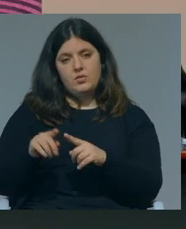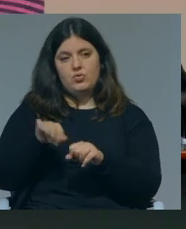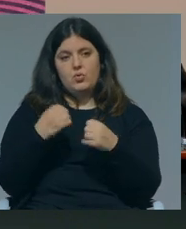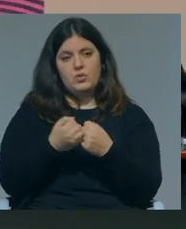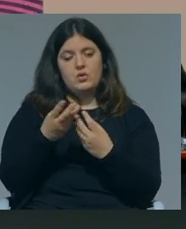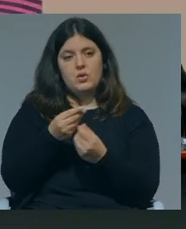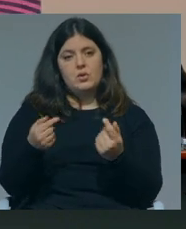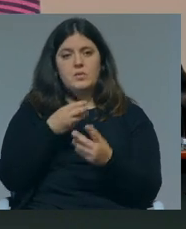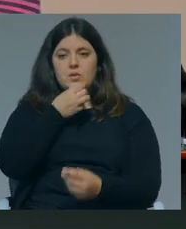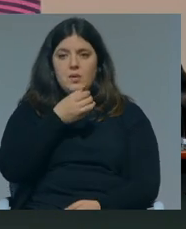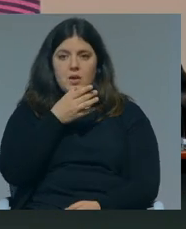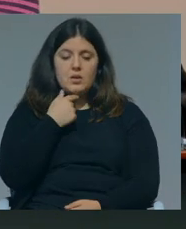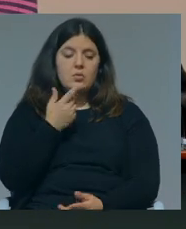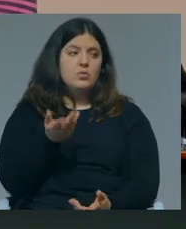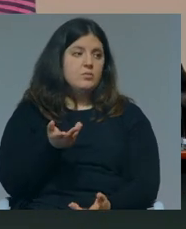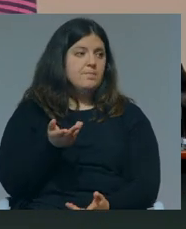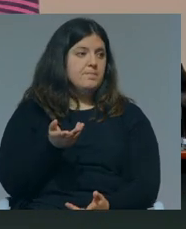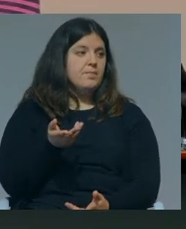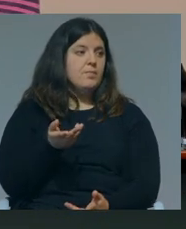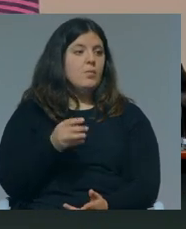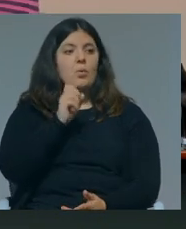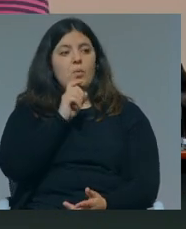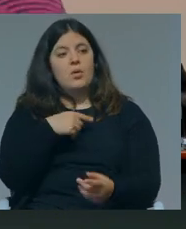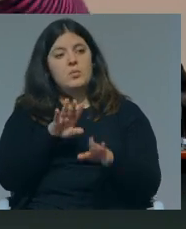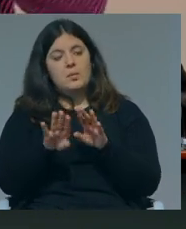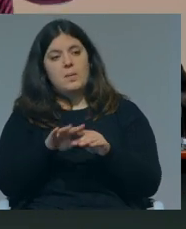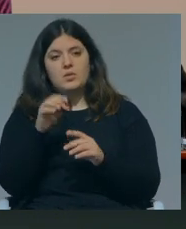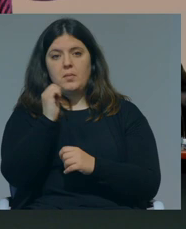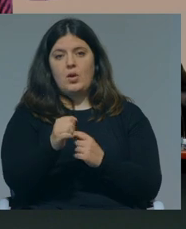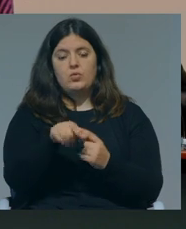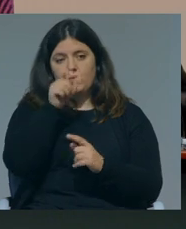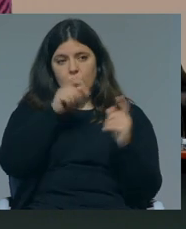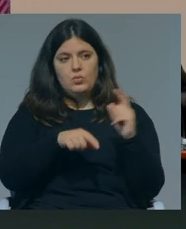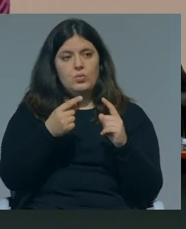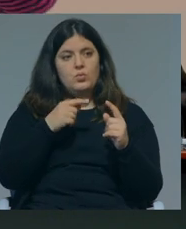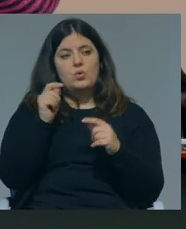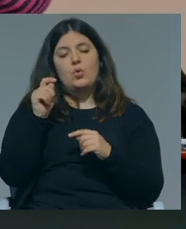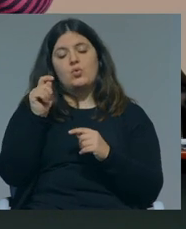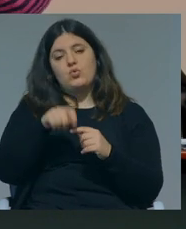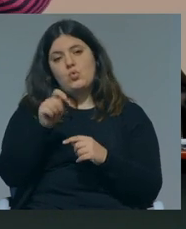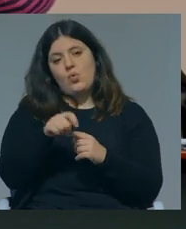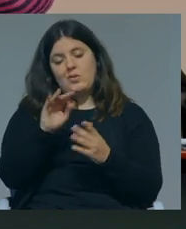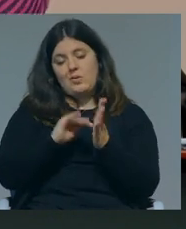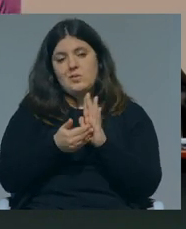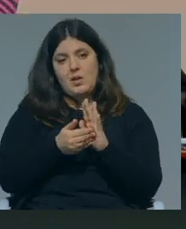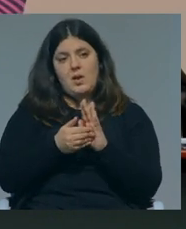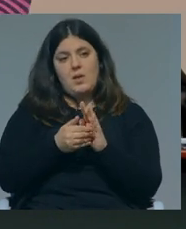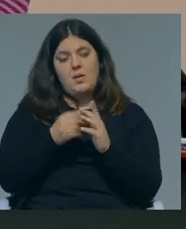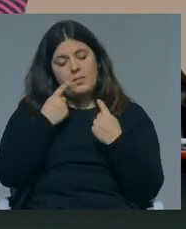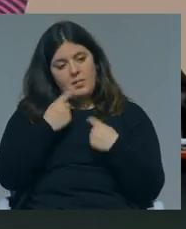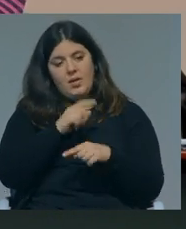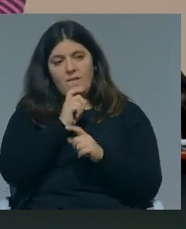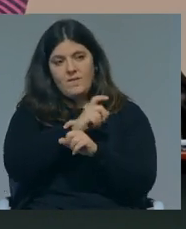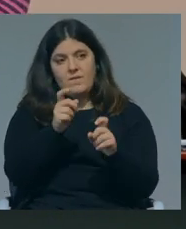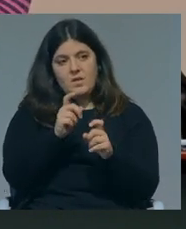resolve-se não proibindo as explicações o que o resto é podemos proibir práticas criminosas como pessoas que são no juramento de exames e revelam o